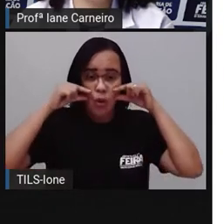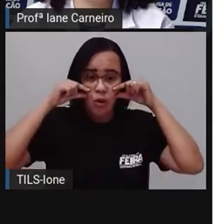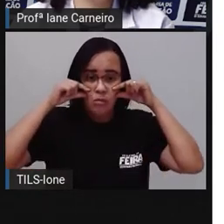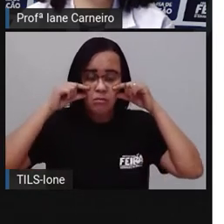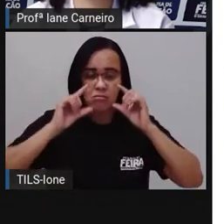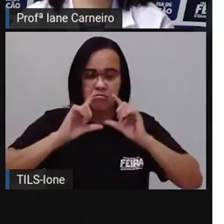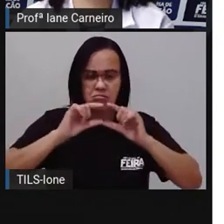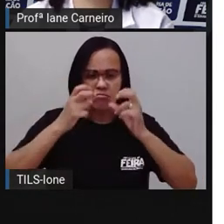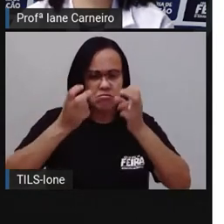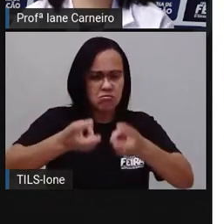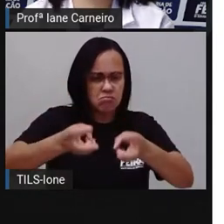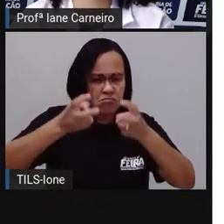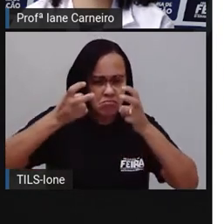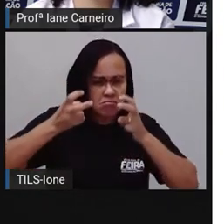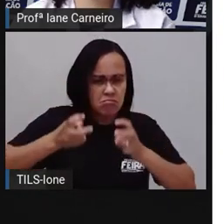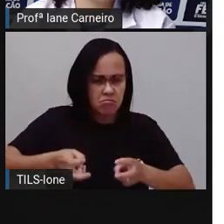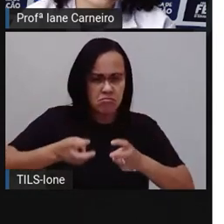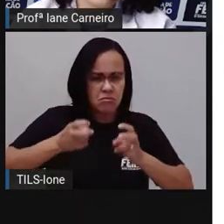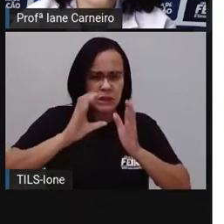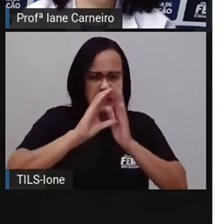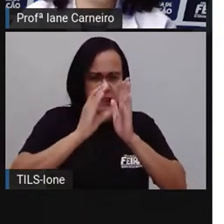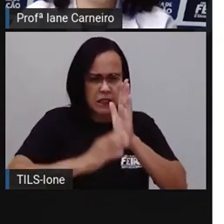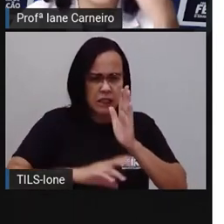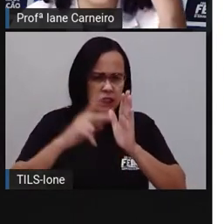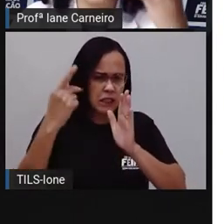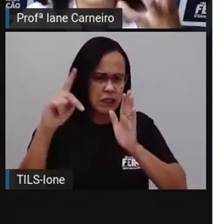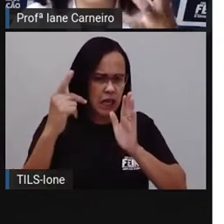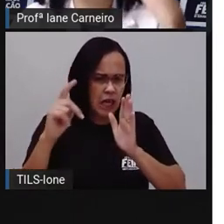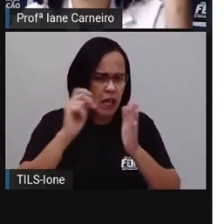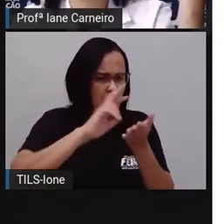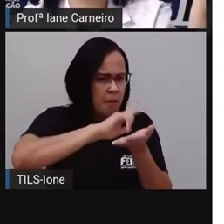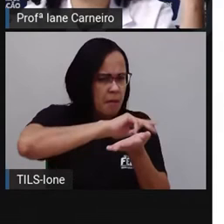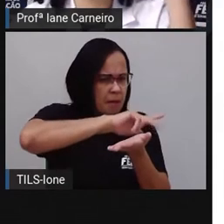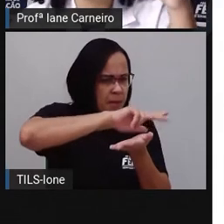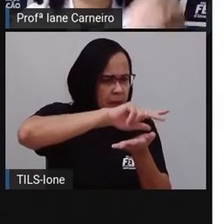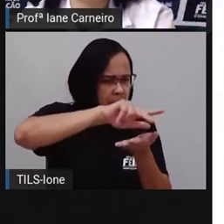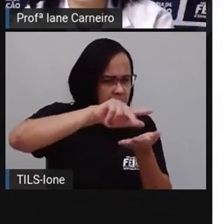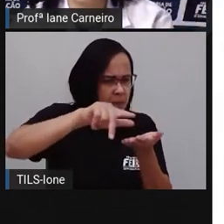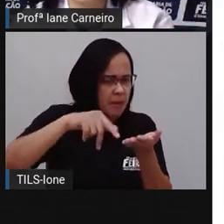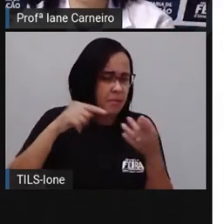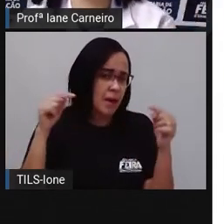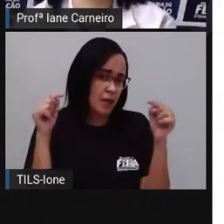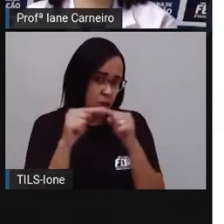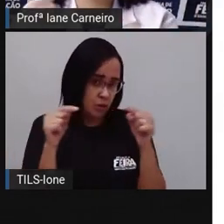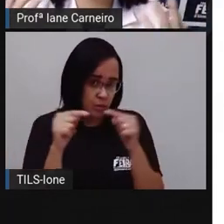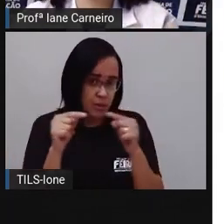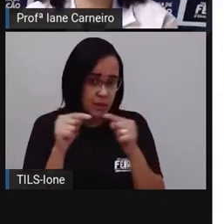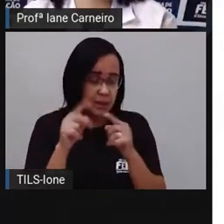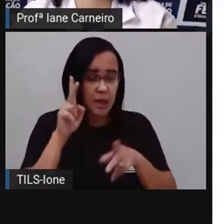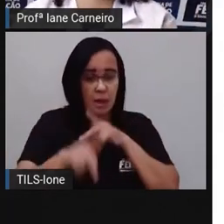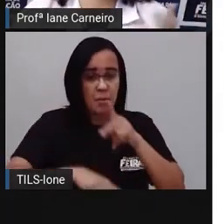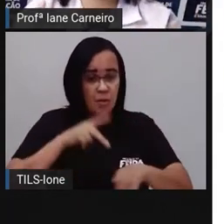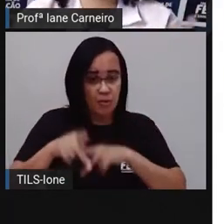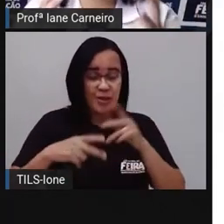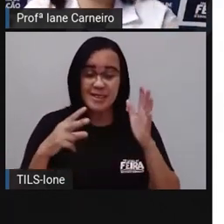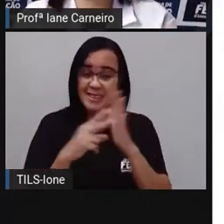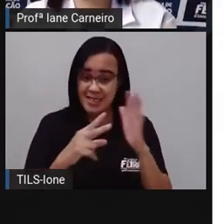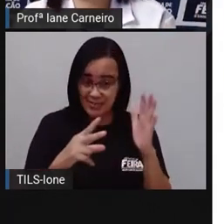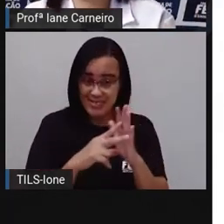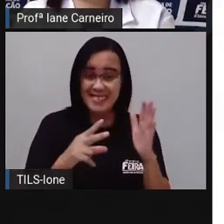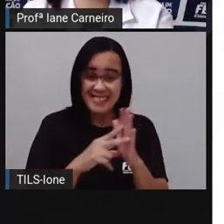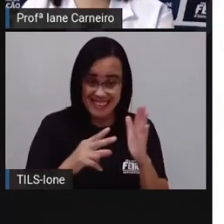percebam, né? Que as características dela têm relação com a etnia em que ela pertence. Mas, né? Por exemplo,